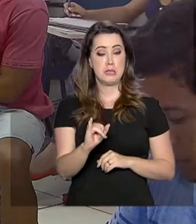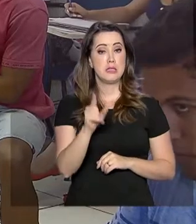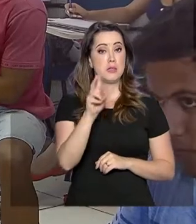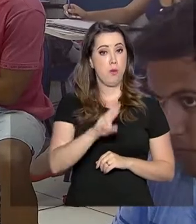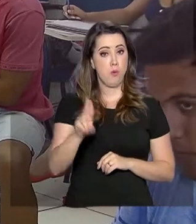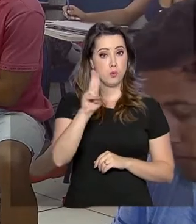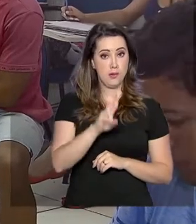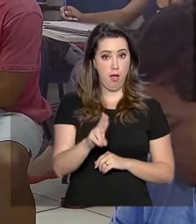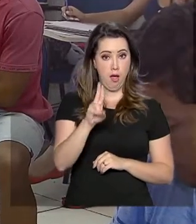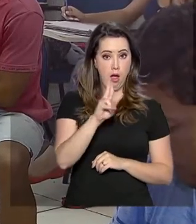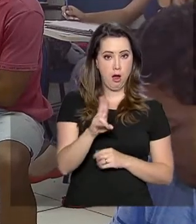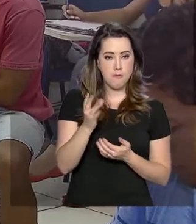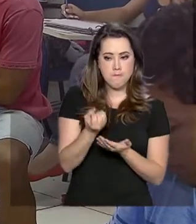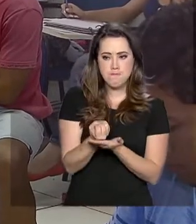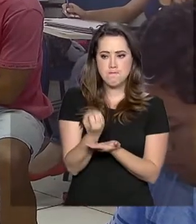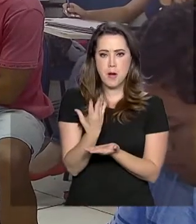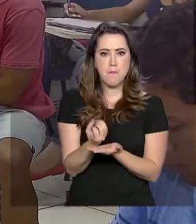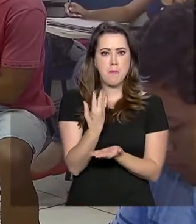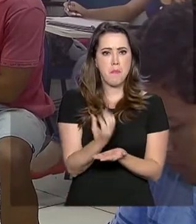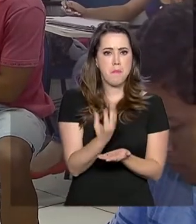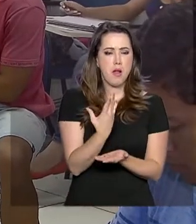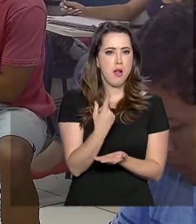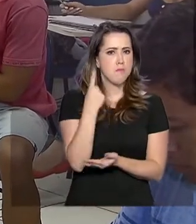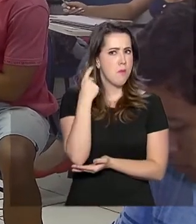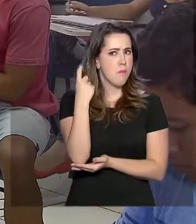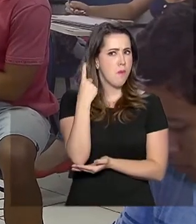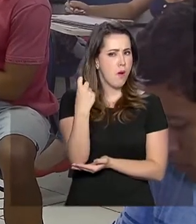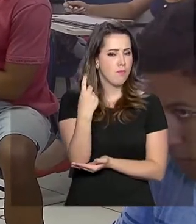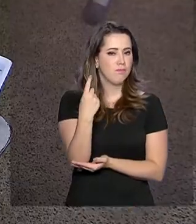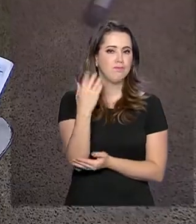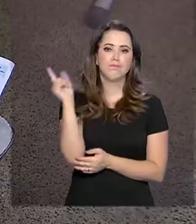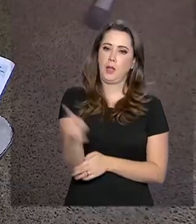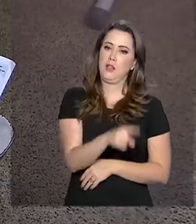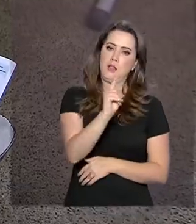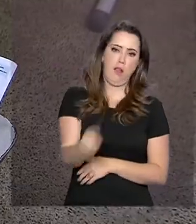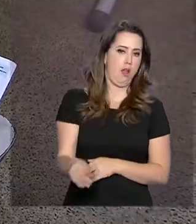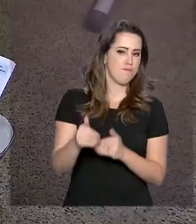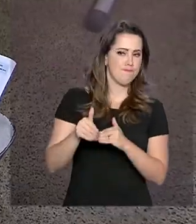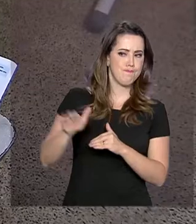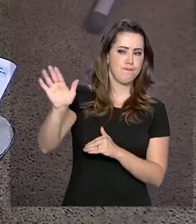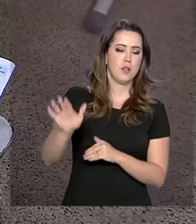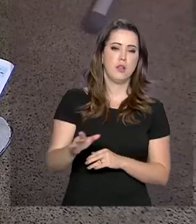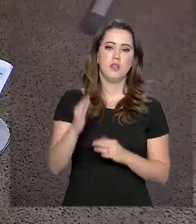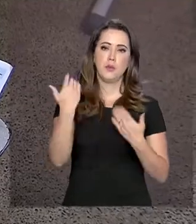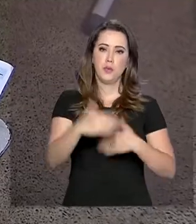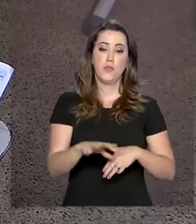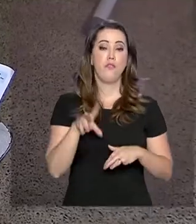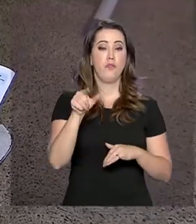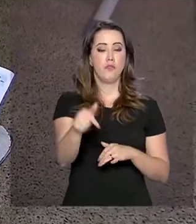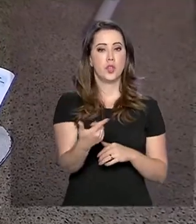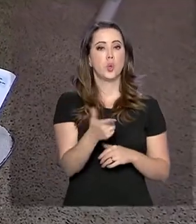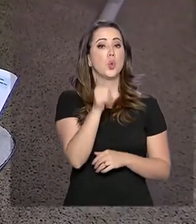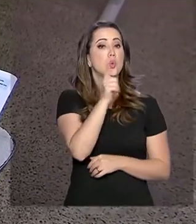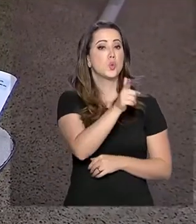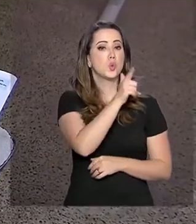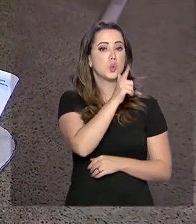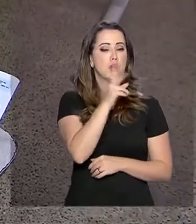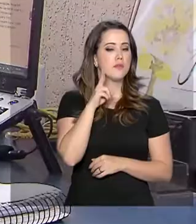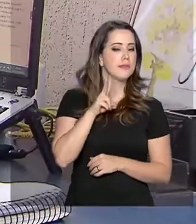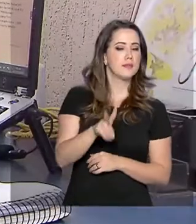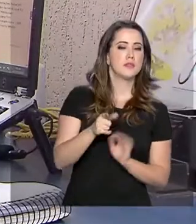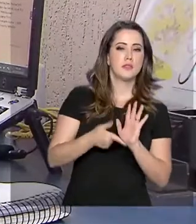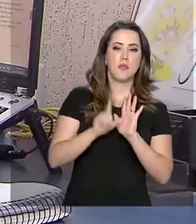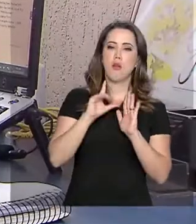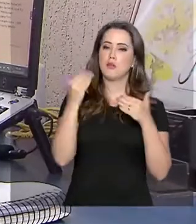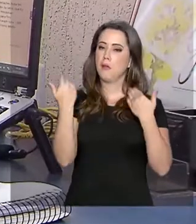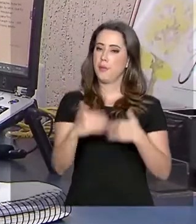eletrônicos emitirem som durante a aplicação será eliminado e todos os lanches serão revistados antes da prova.